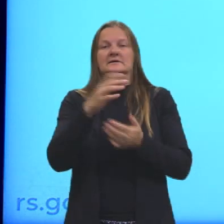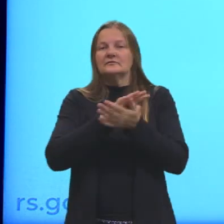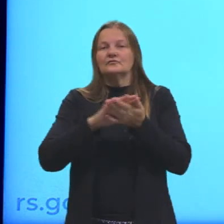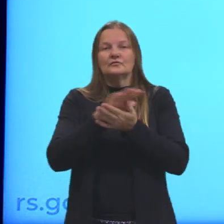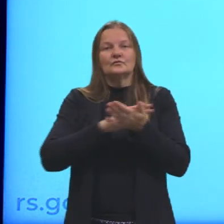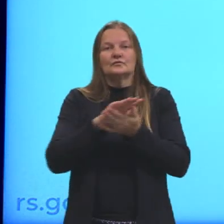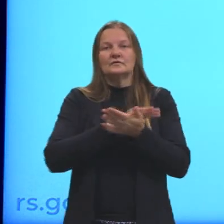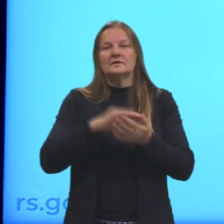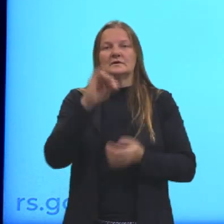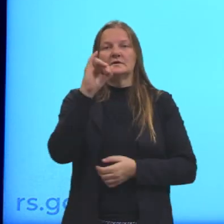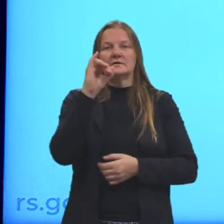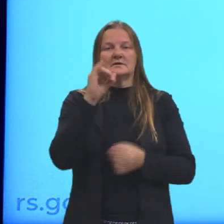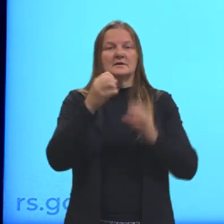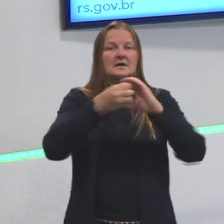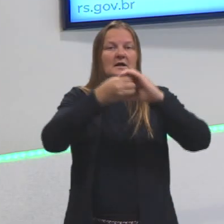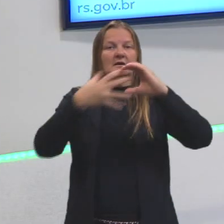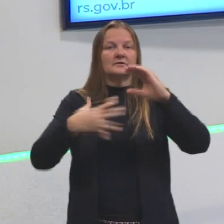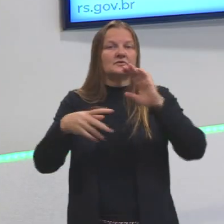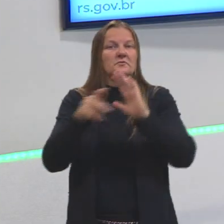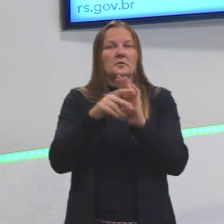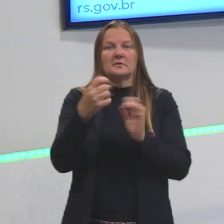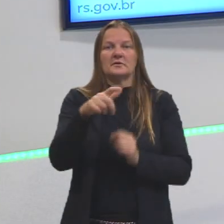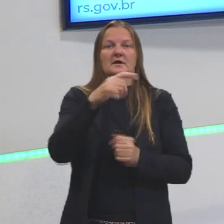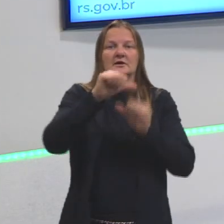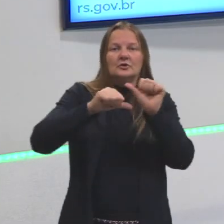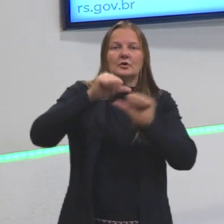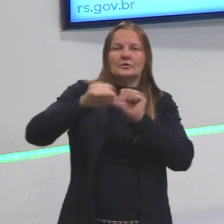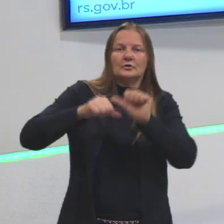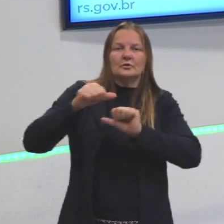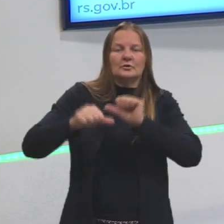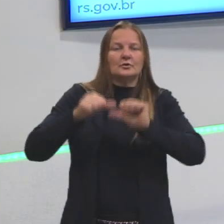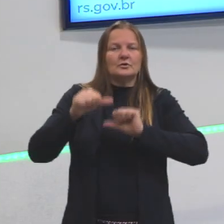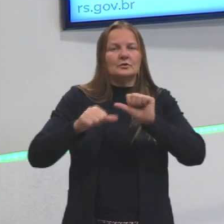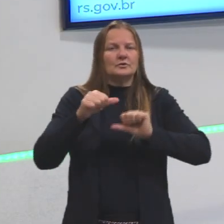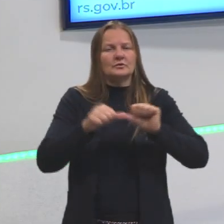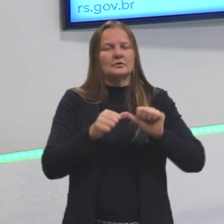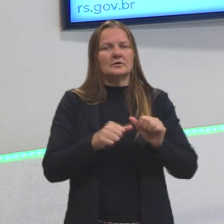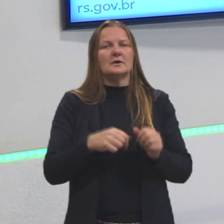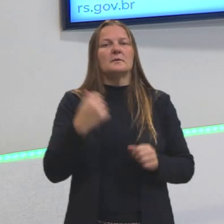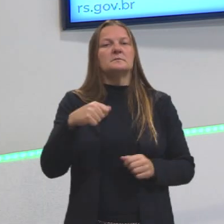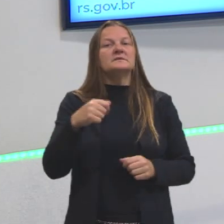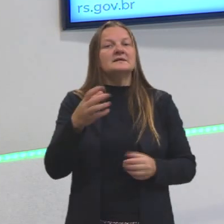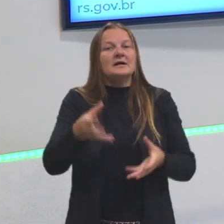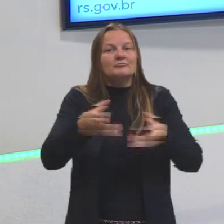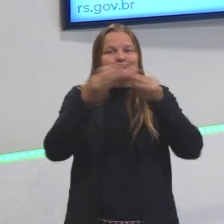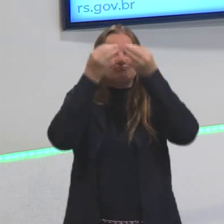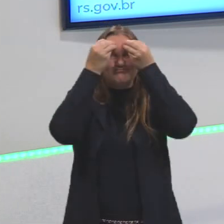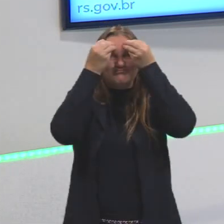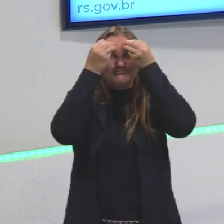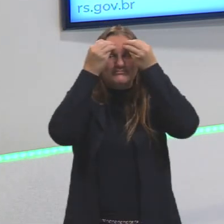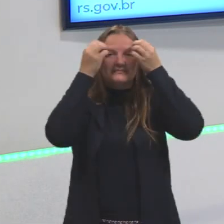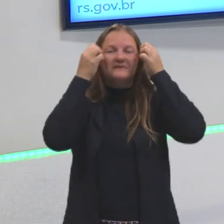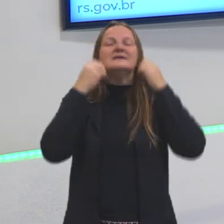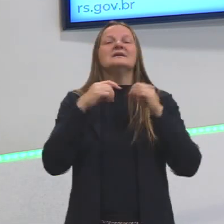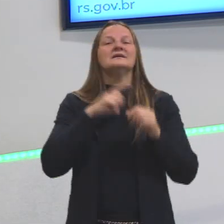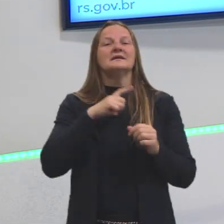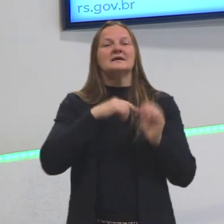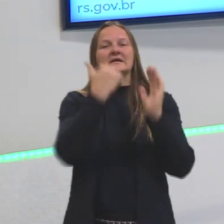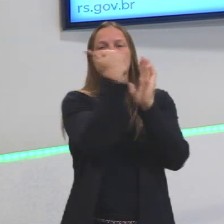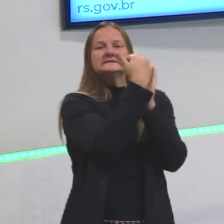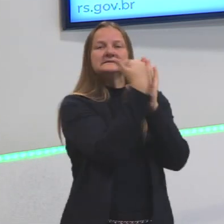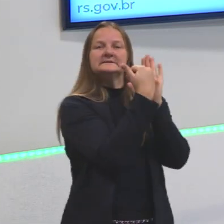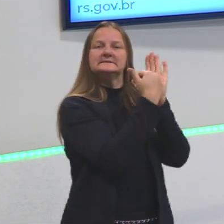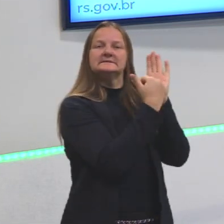eu não tenho uma característica. Os verbos irregulares, eu preciso de uma lista de